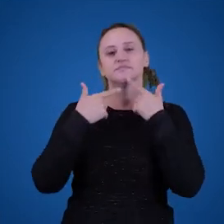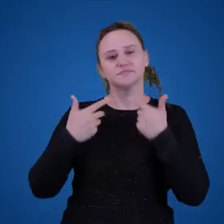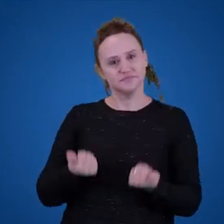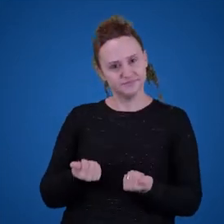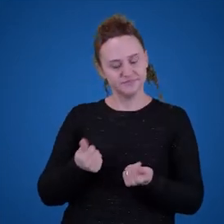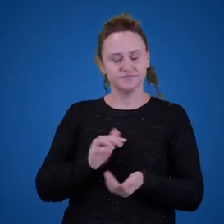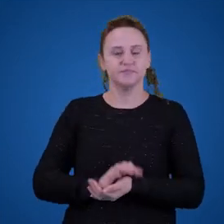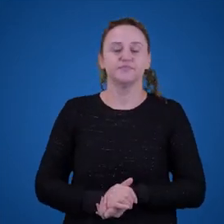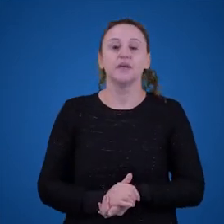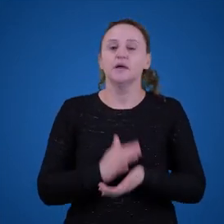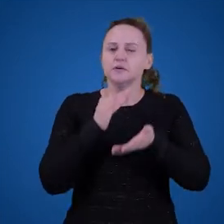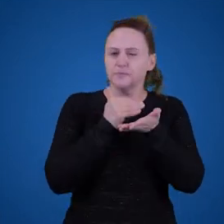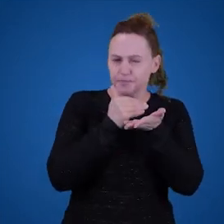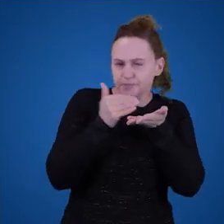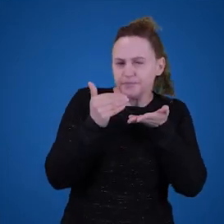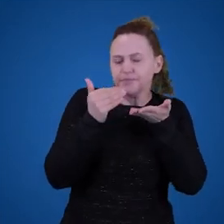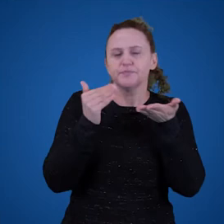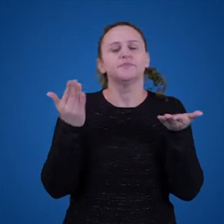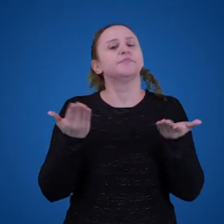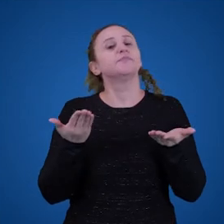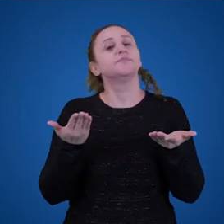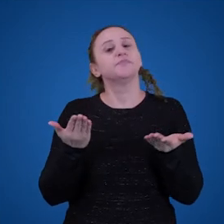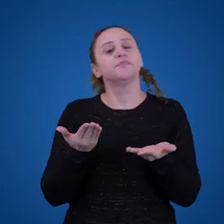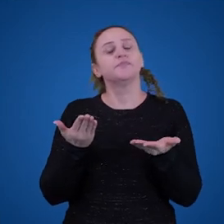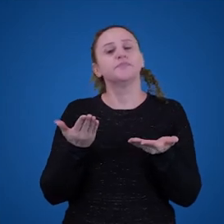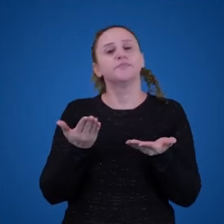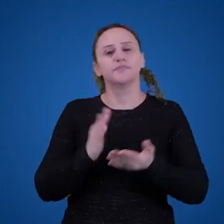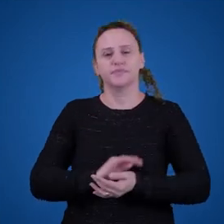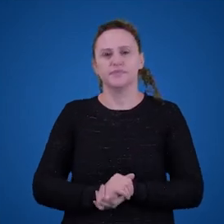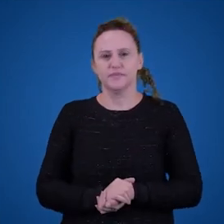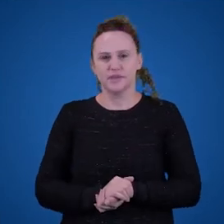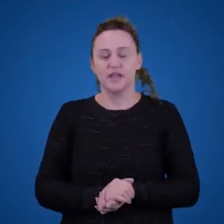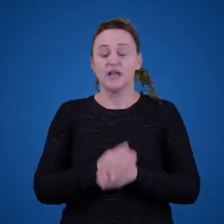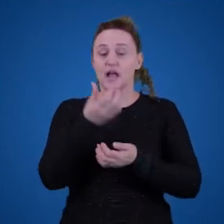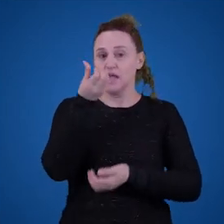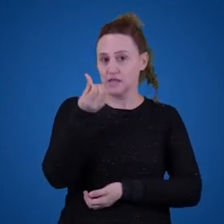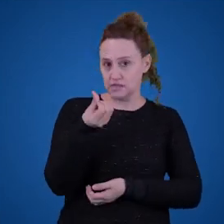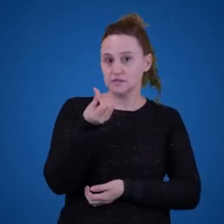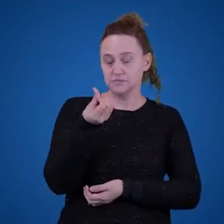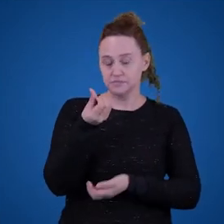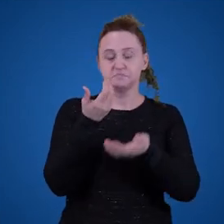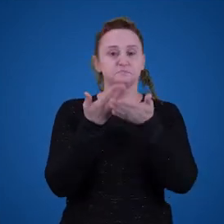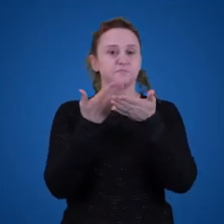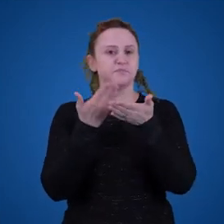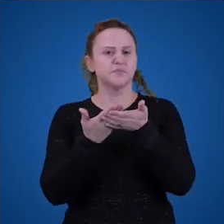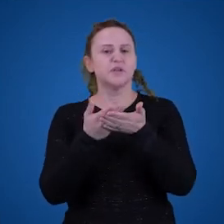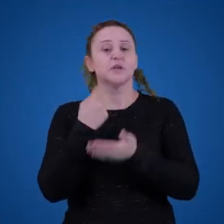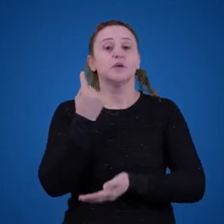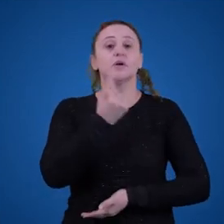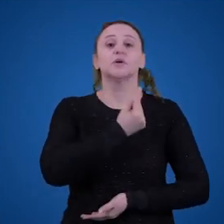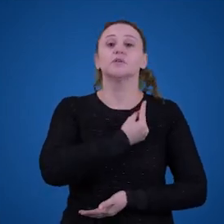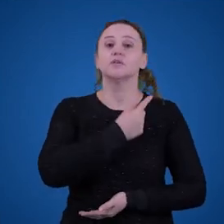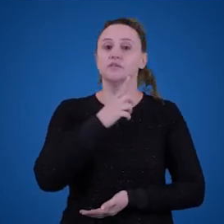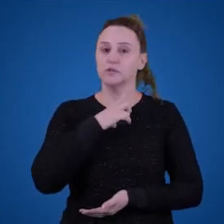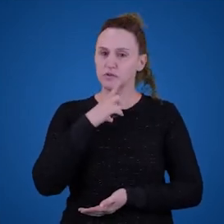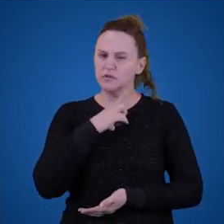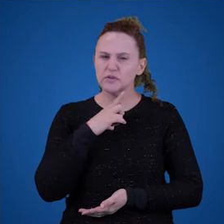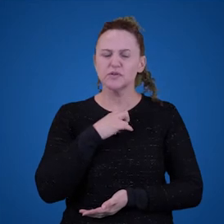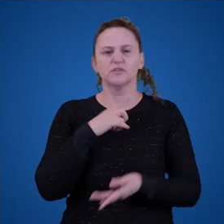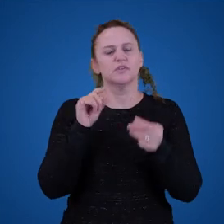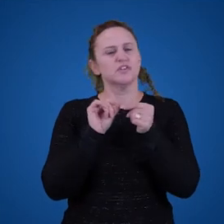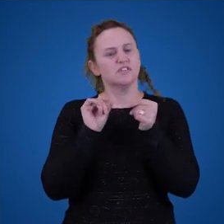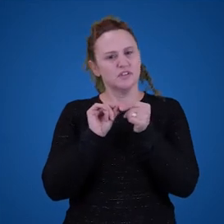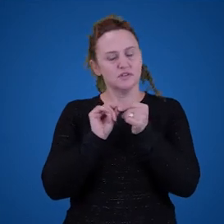Então, eu vou começar hoje dizendo as seis aulas que nós vamos ter e o que nós vamos tratar nessa aula em